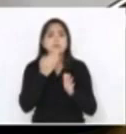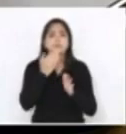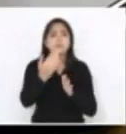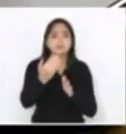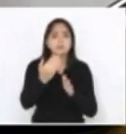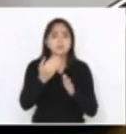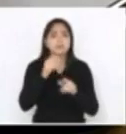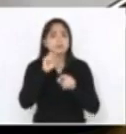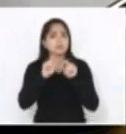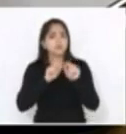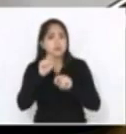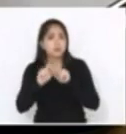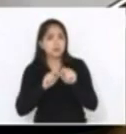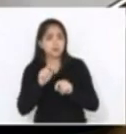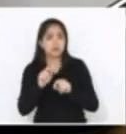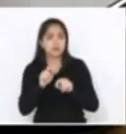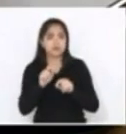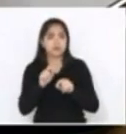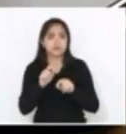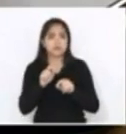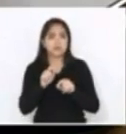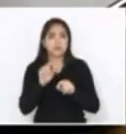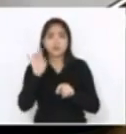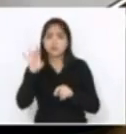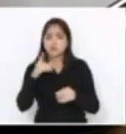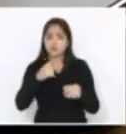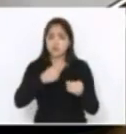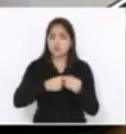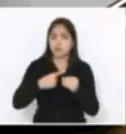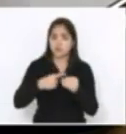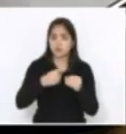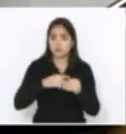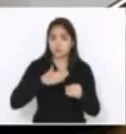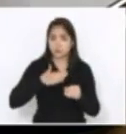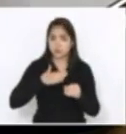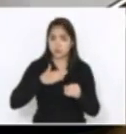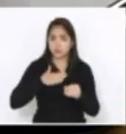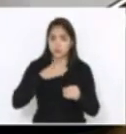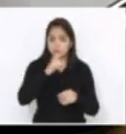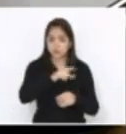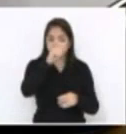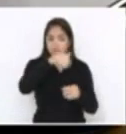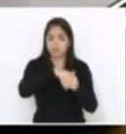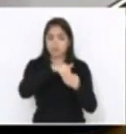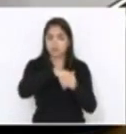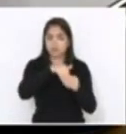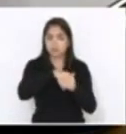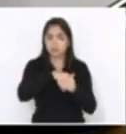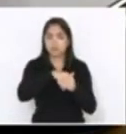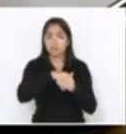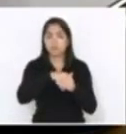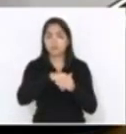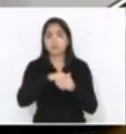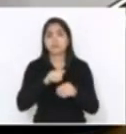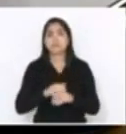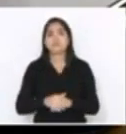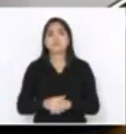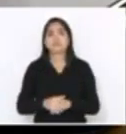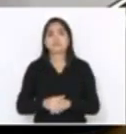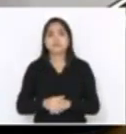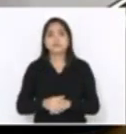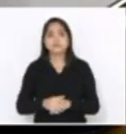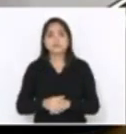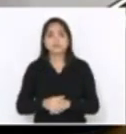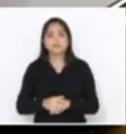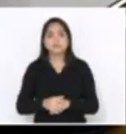do que fizemos, não só para a nossa região onde fomos votados. Se o deputado Kennedy Nunes foi mais agraciado por sair eleito dentro de